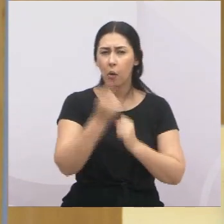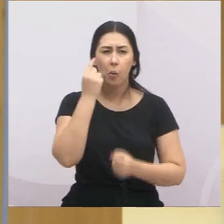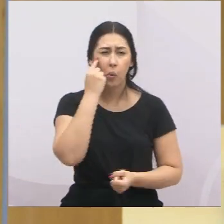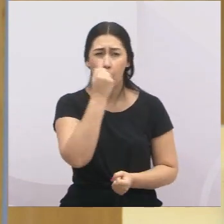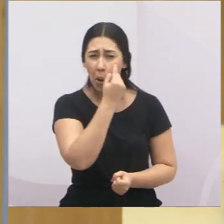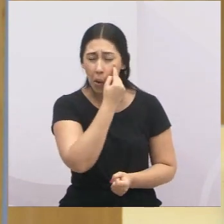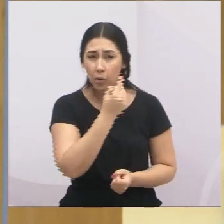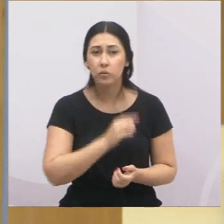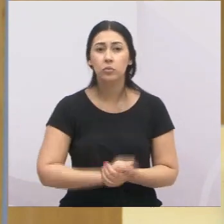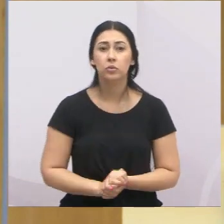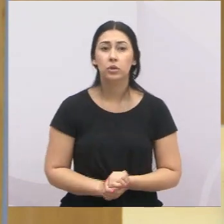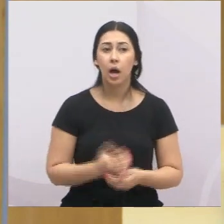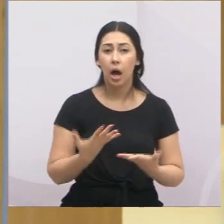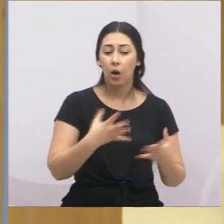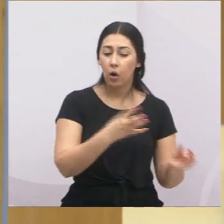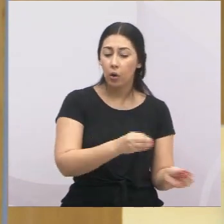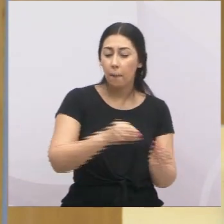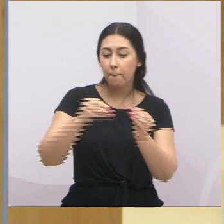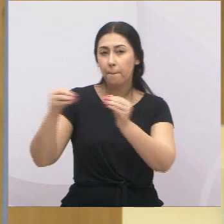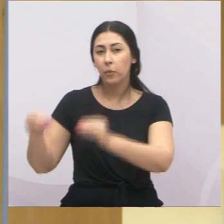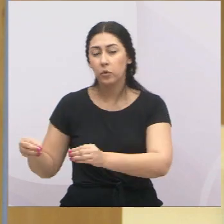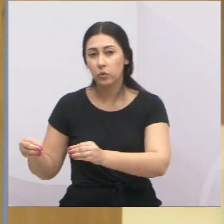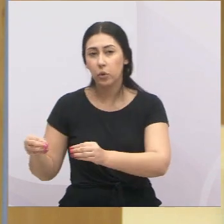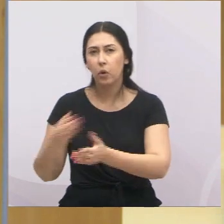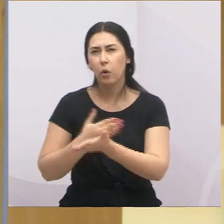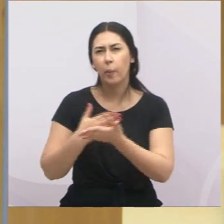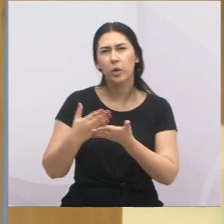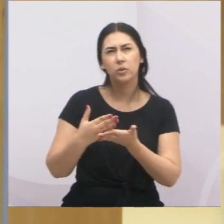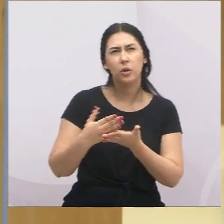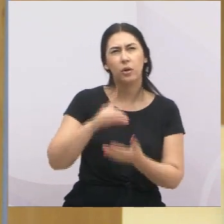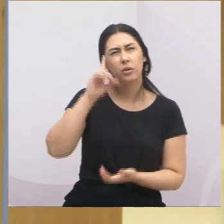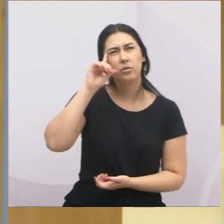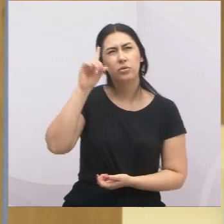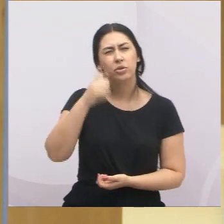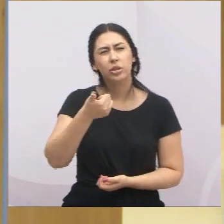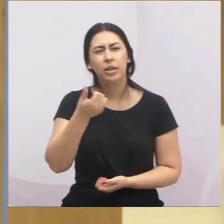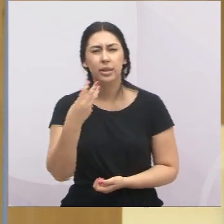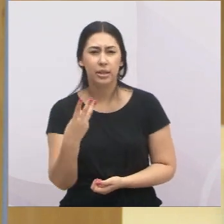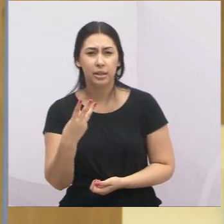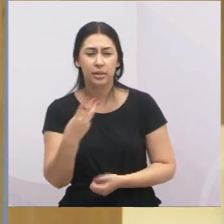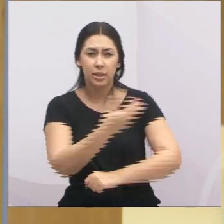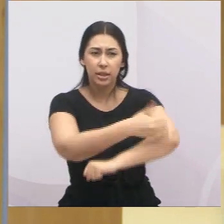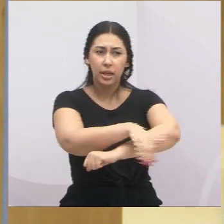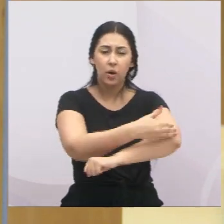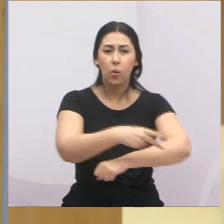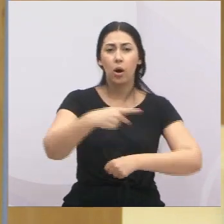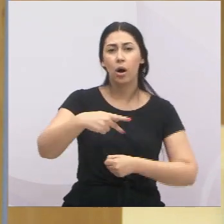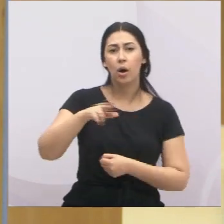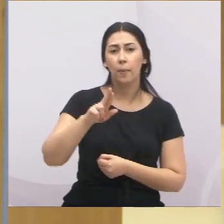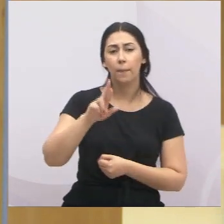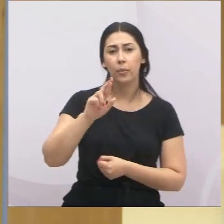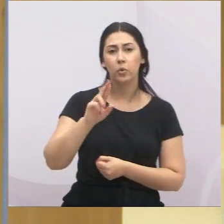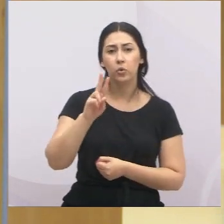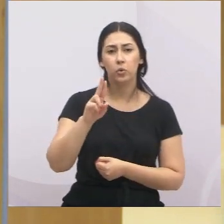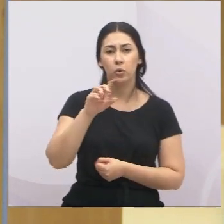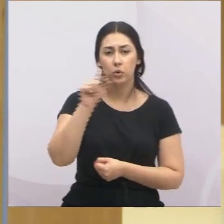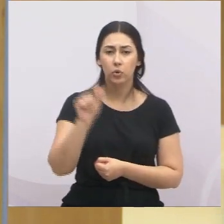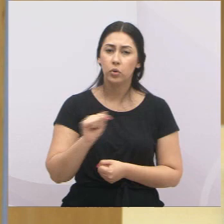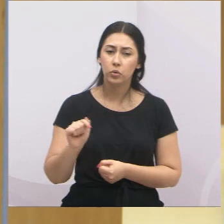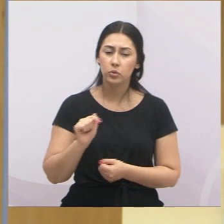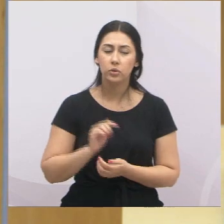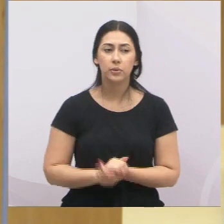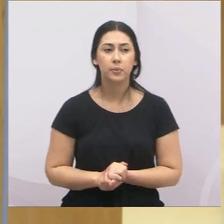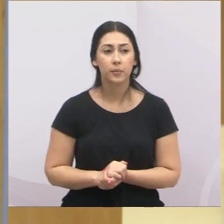Iniciou as suas novas atividades lá no dia 13 de outubro. Agora ficou lá na Rua Purus, no Jardim Paraíba, na antiga Uri.